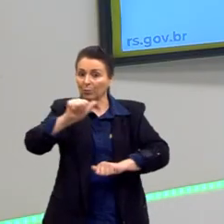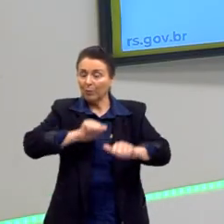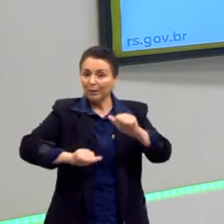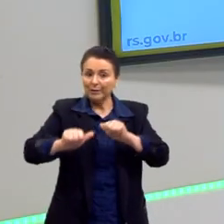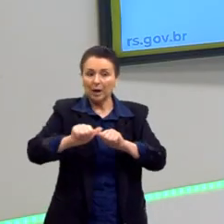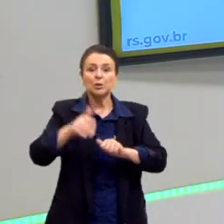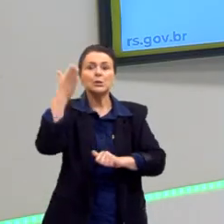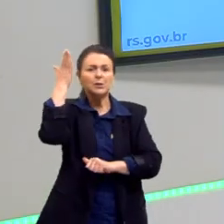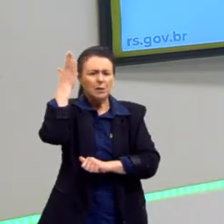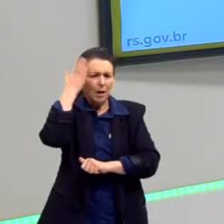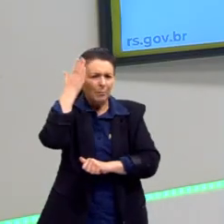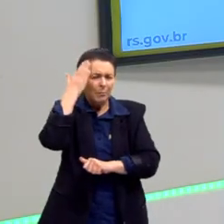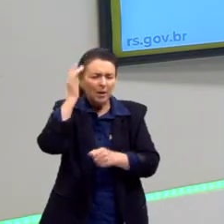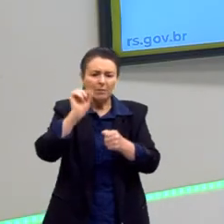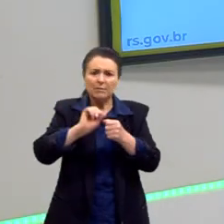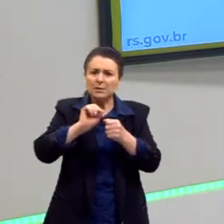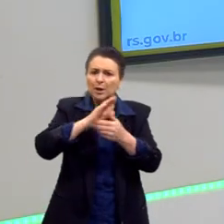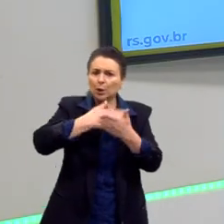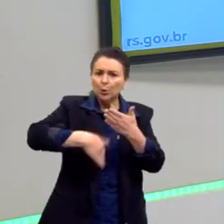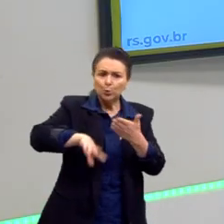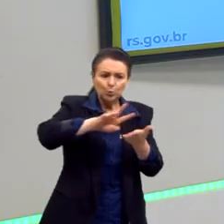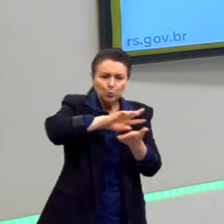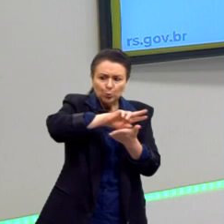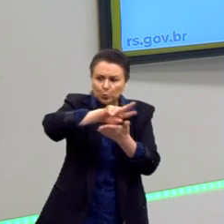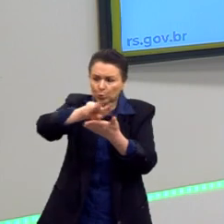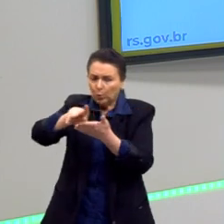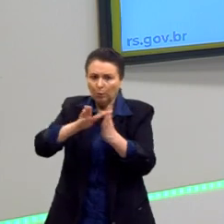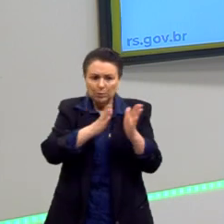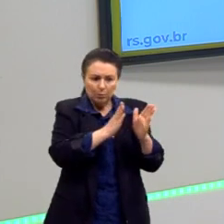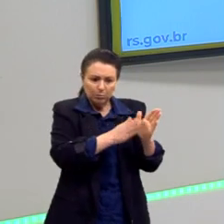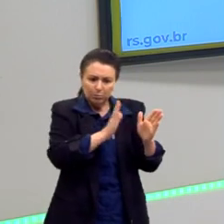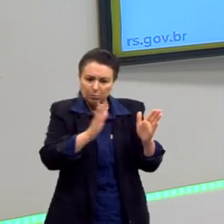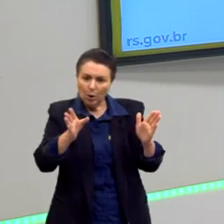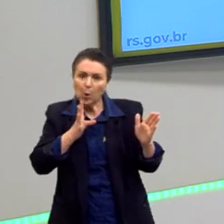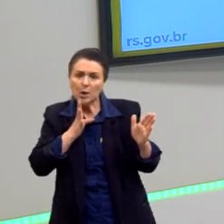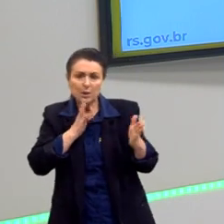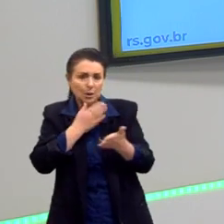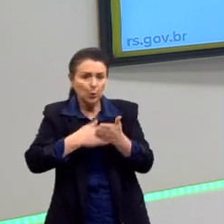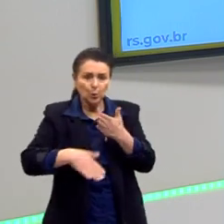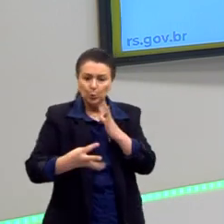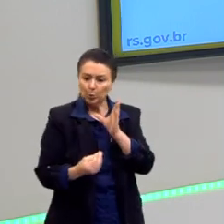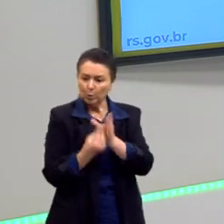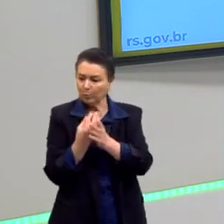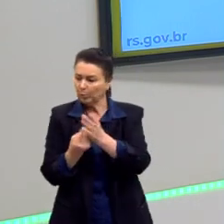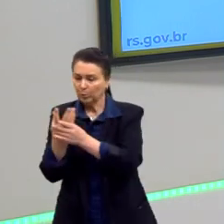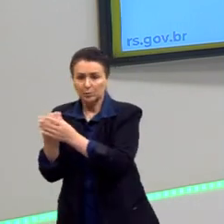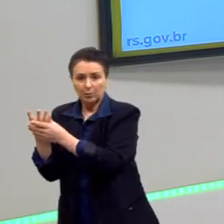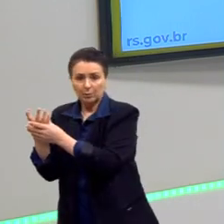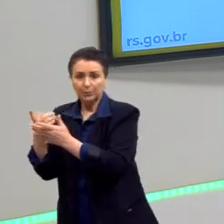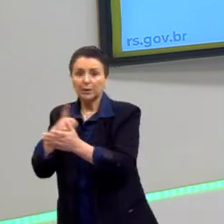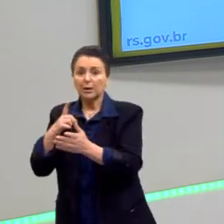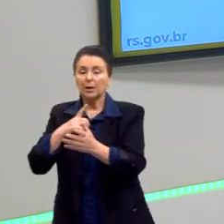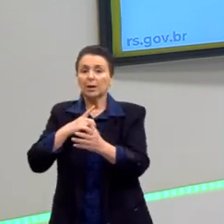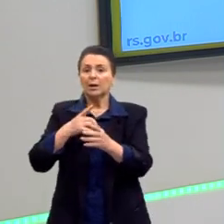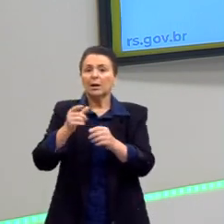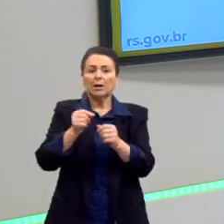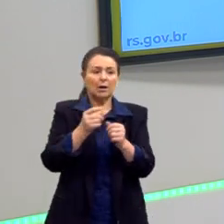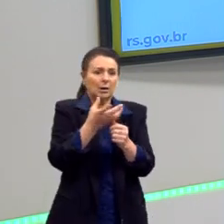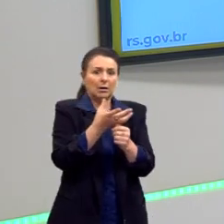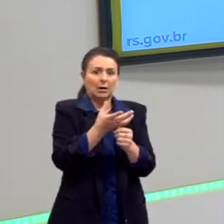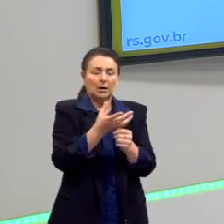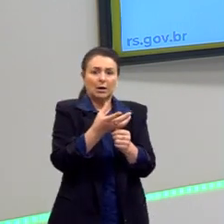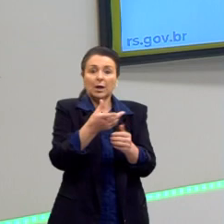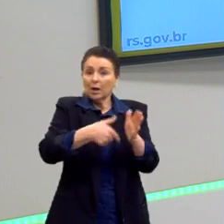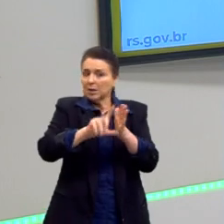trabalhadores circulem em várias partes da empresa. Eles vão entendendo a empresa de uma forma mais complexa do que na Ford, o fazia uma coisa a vida toda.